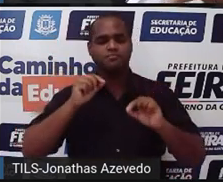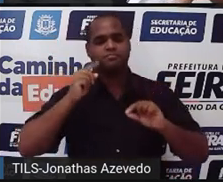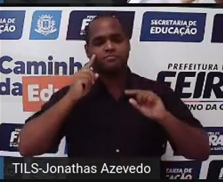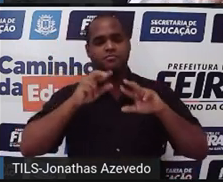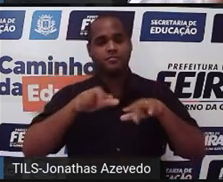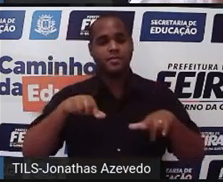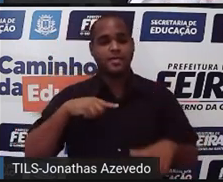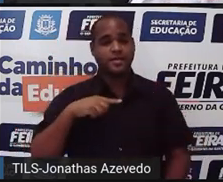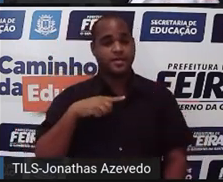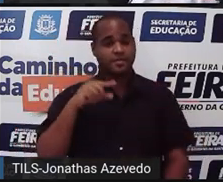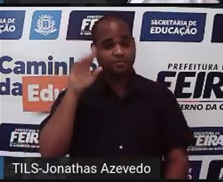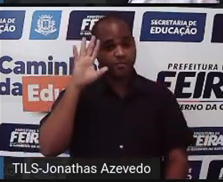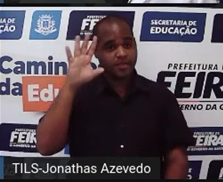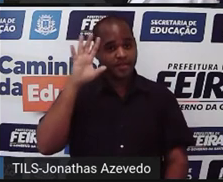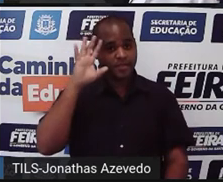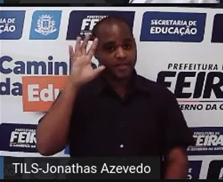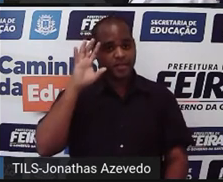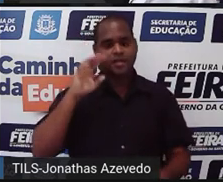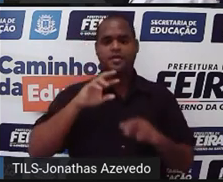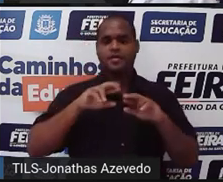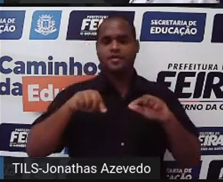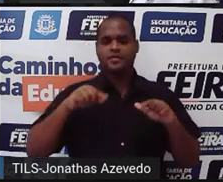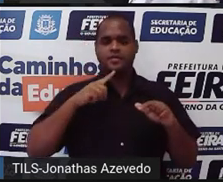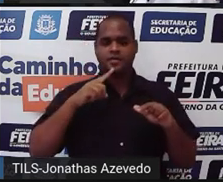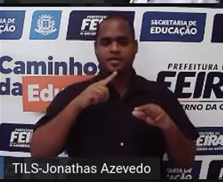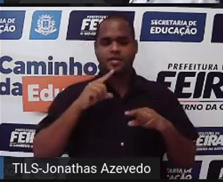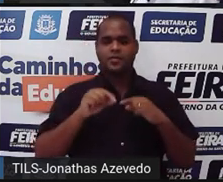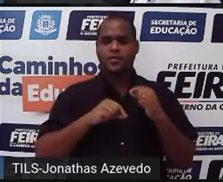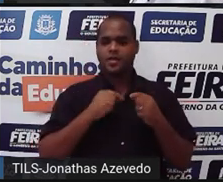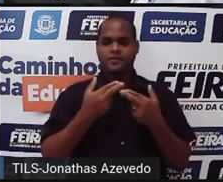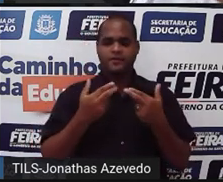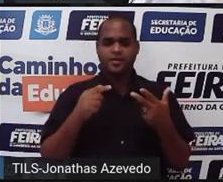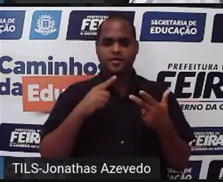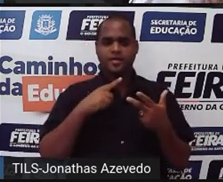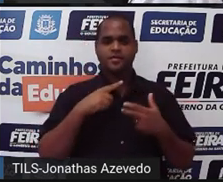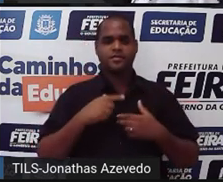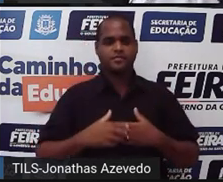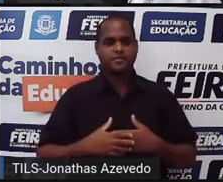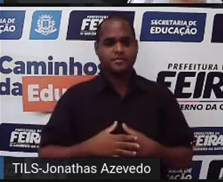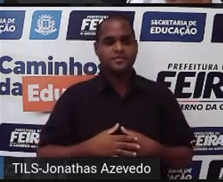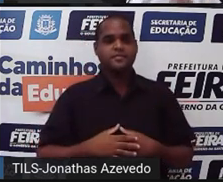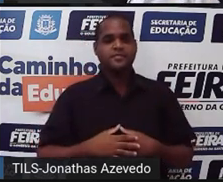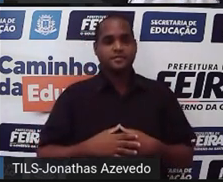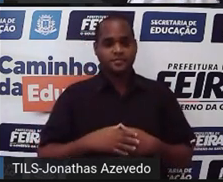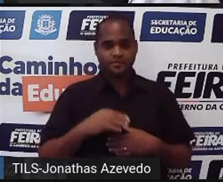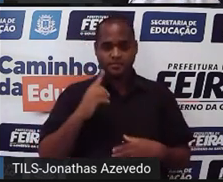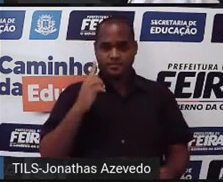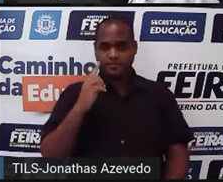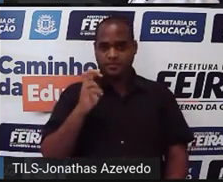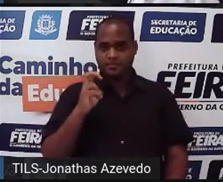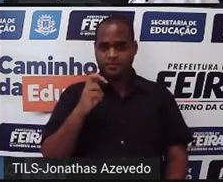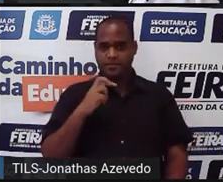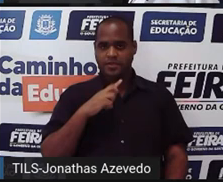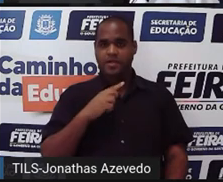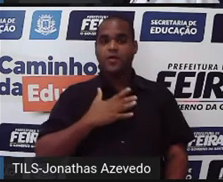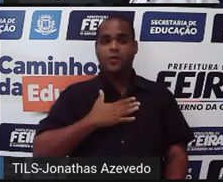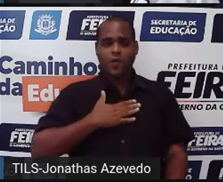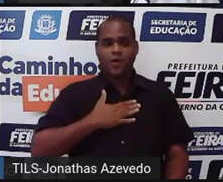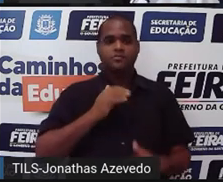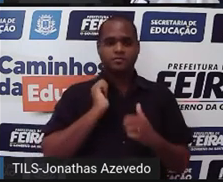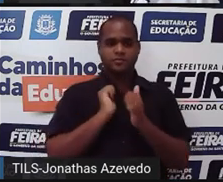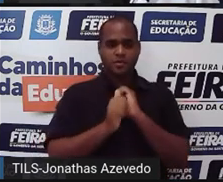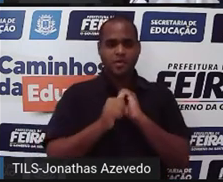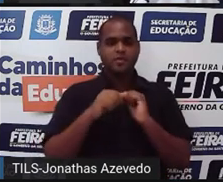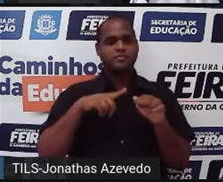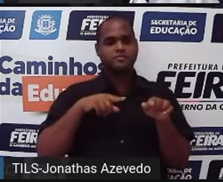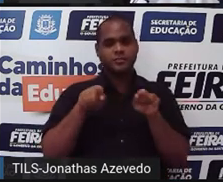gente estar com todas as quantidades aí dentro. Tá? quinze que gostam de futebol e vôlei.